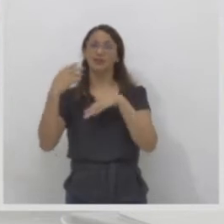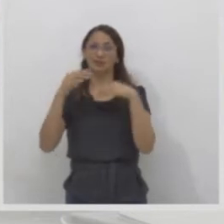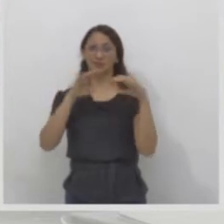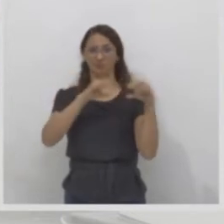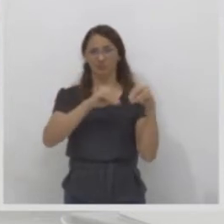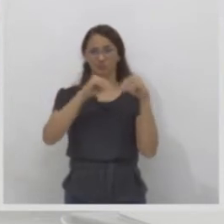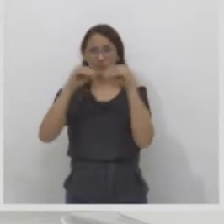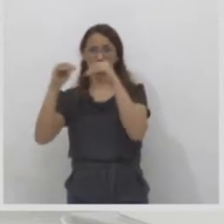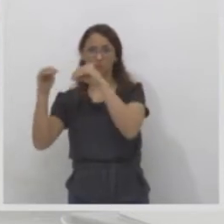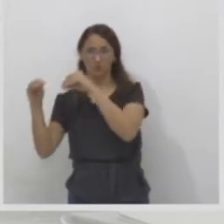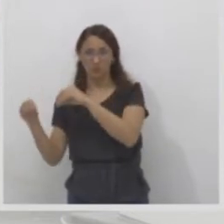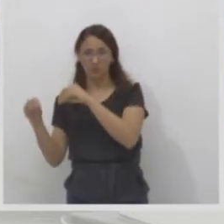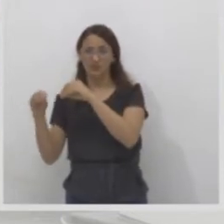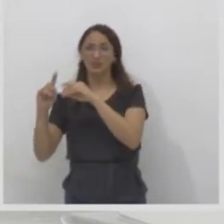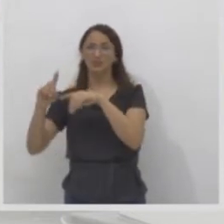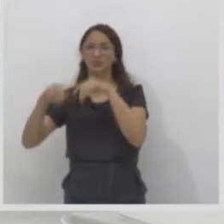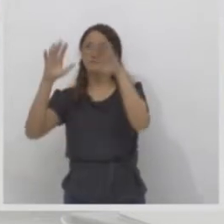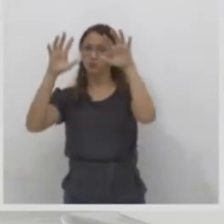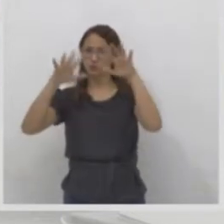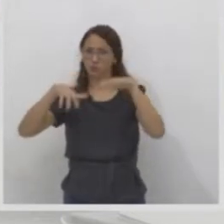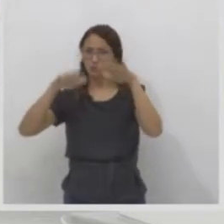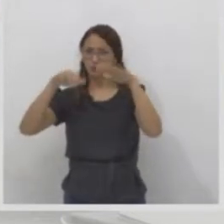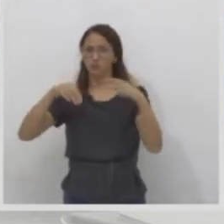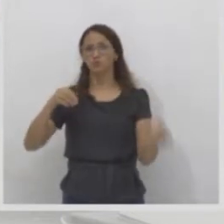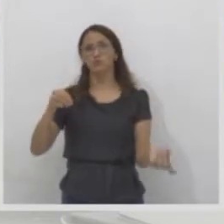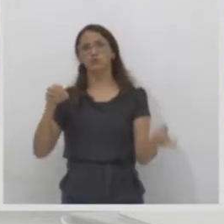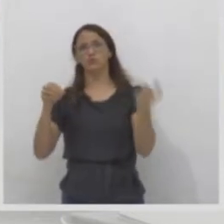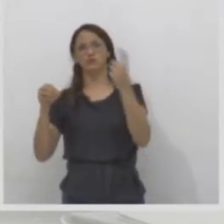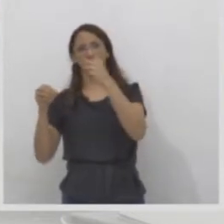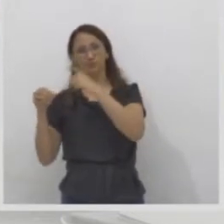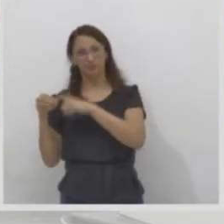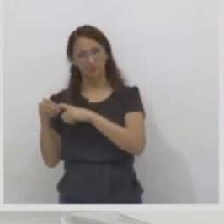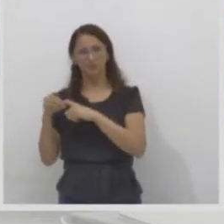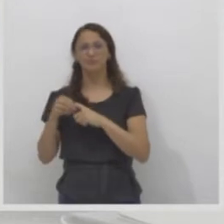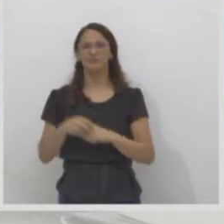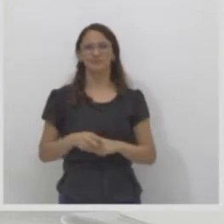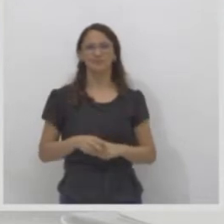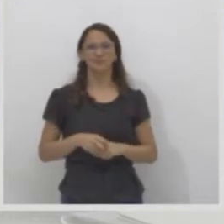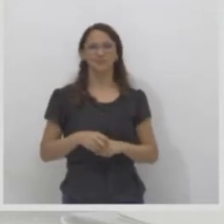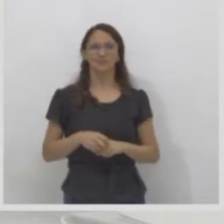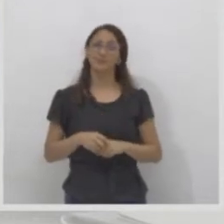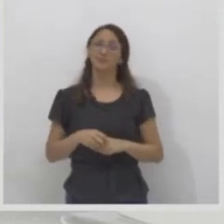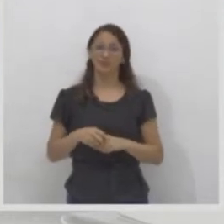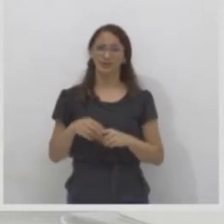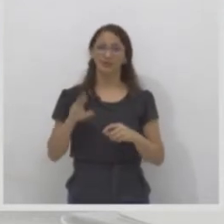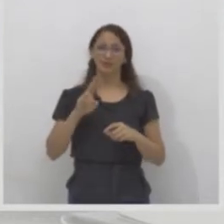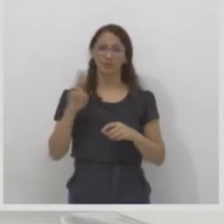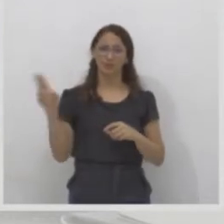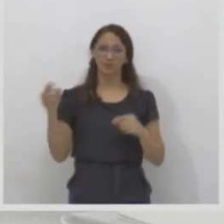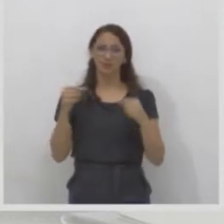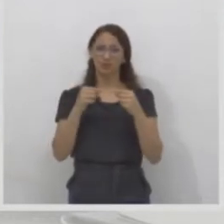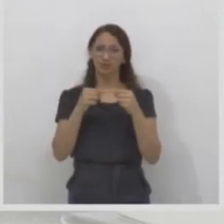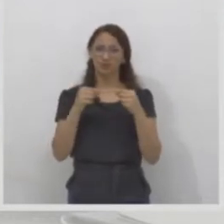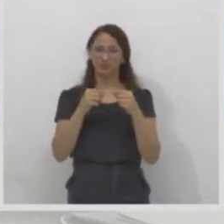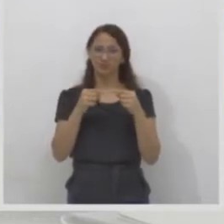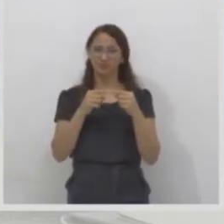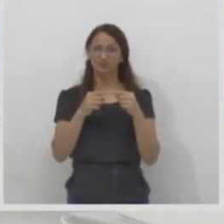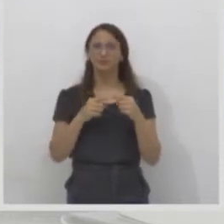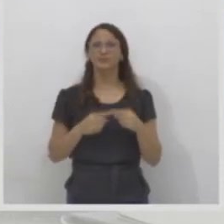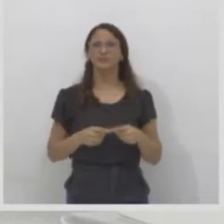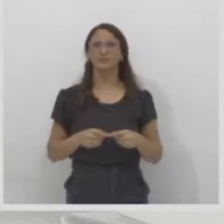essa região. É uma migração chamada de transumância ou chamada de sazonal, aluno.